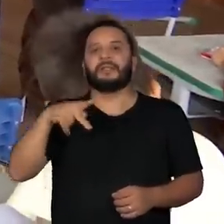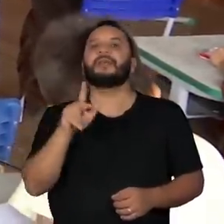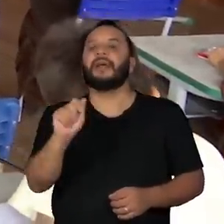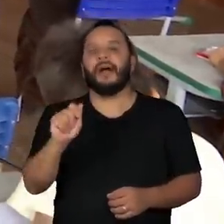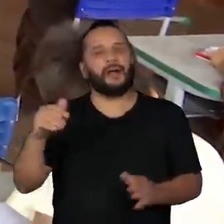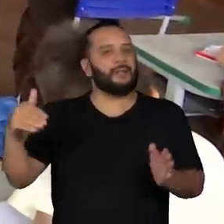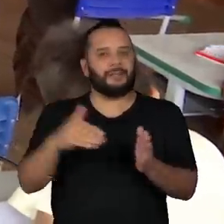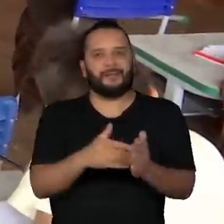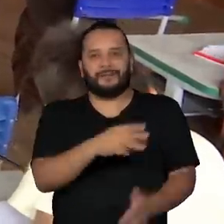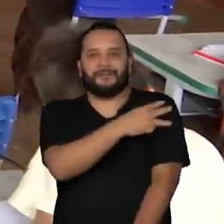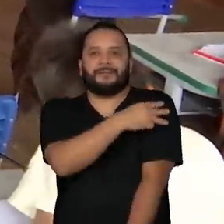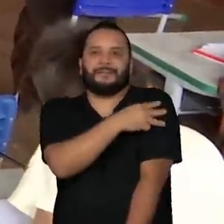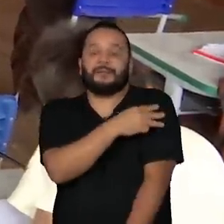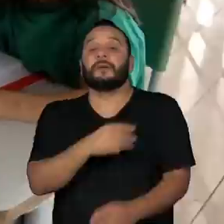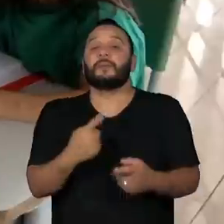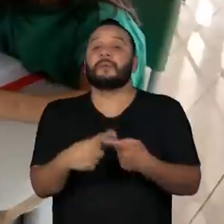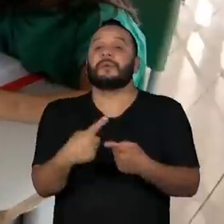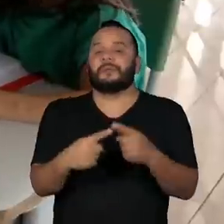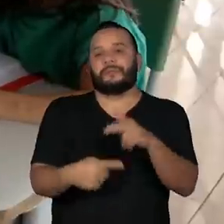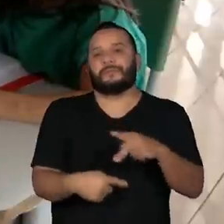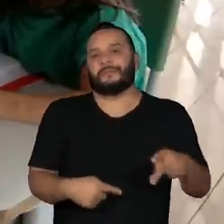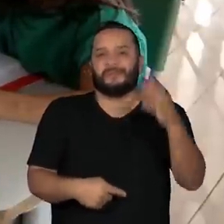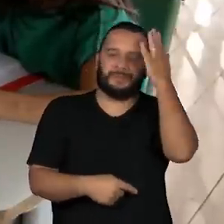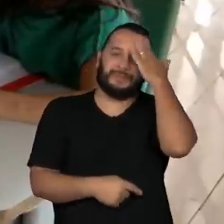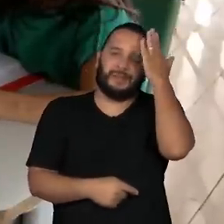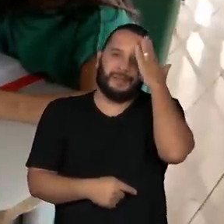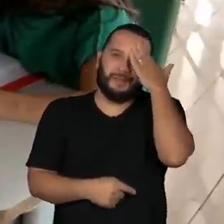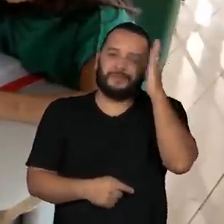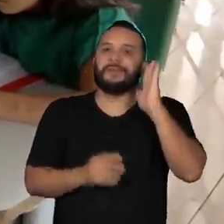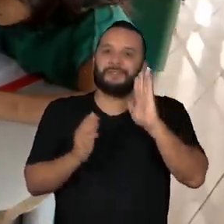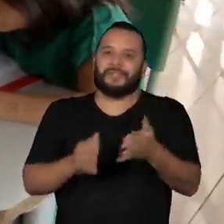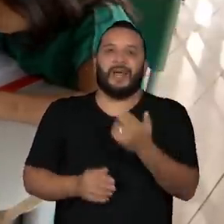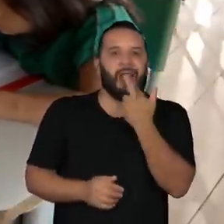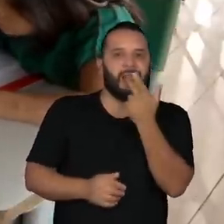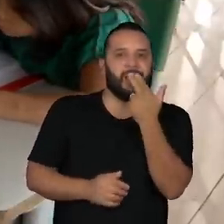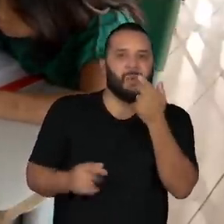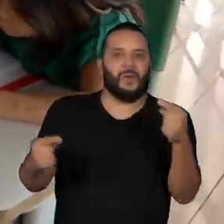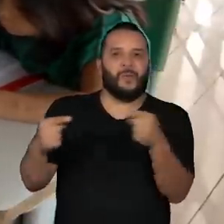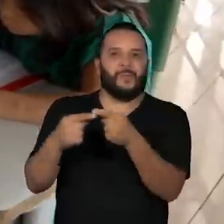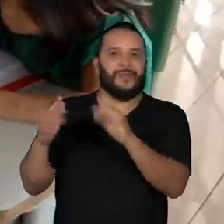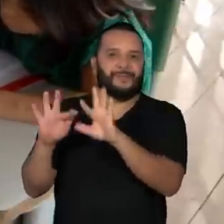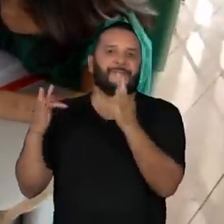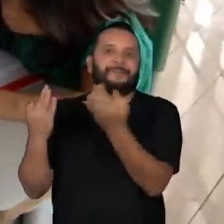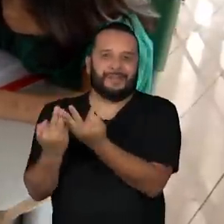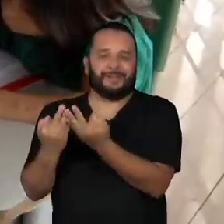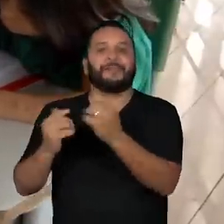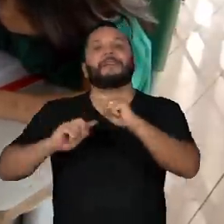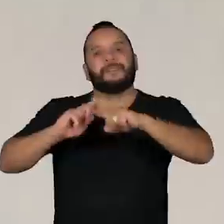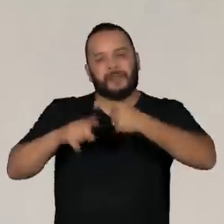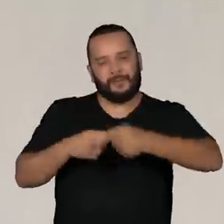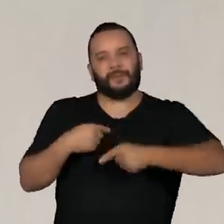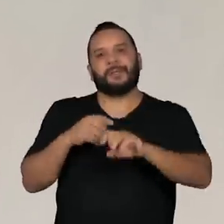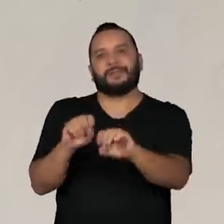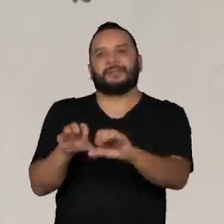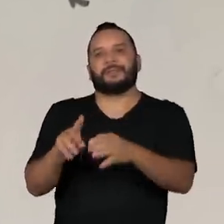que elas aprendem melhor se for na língua falada em casa. Depois, o ensino é bilingue.